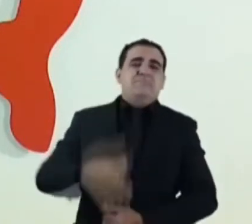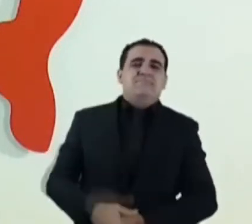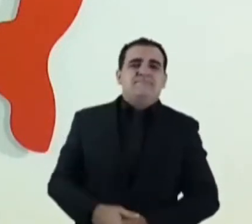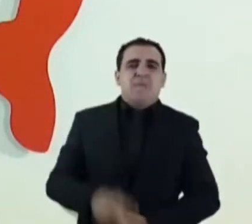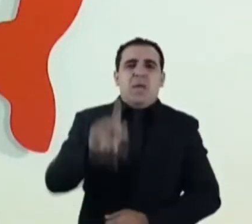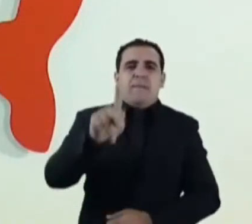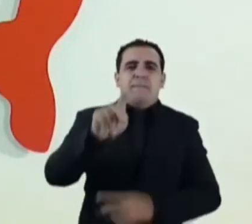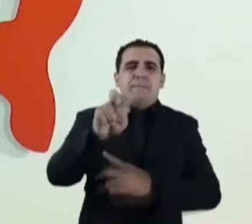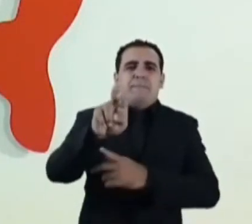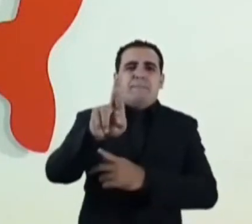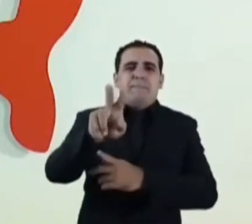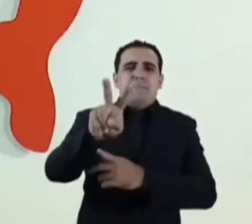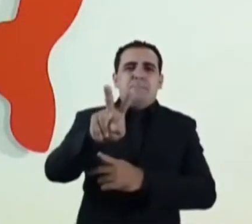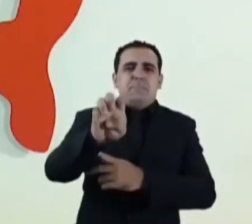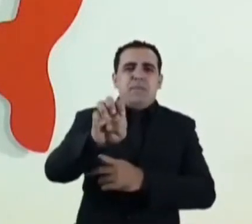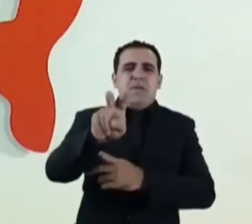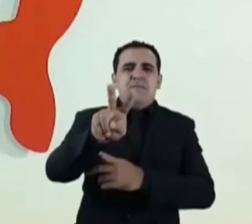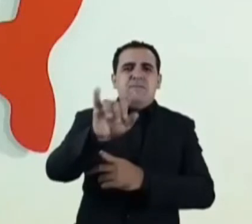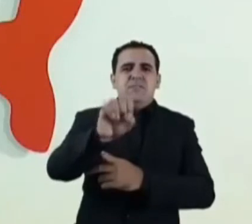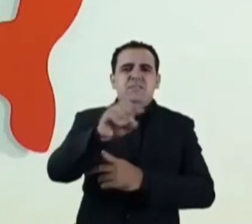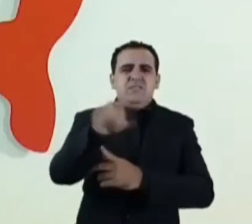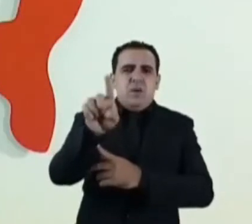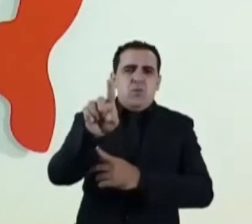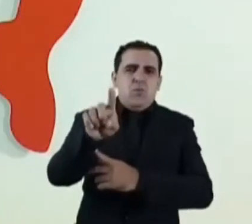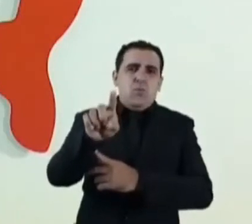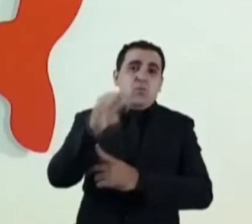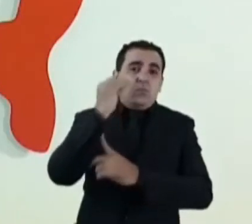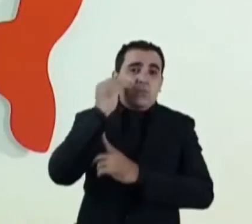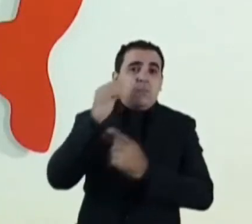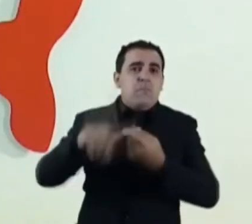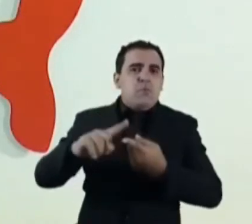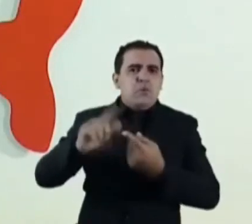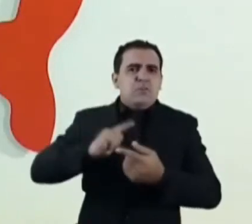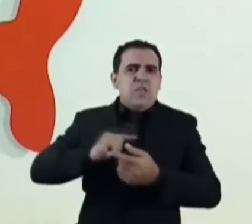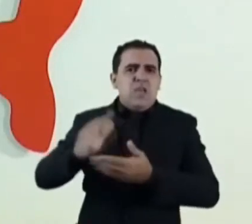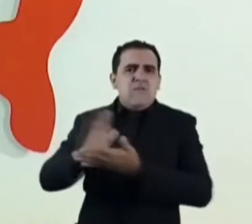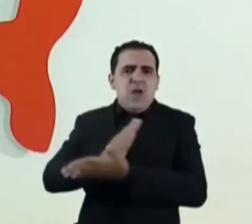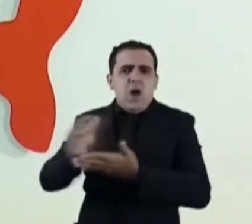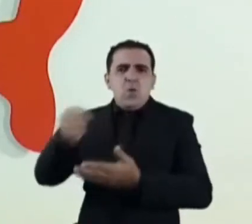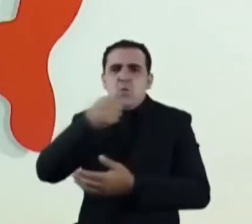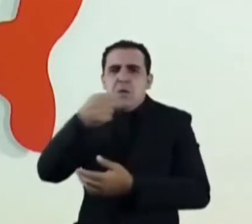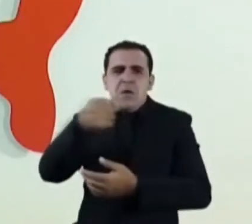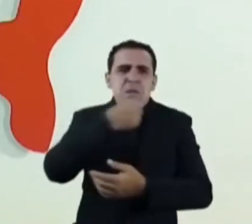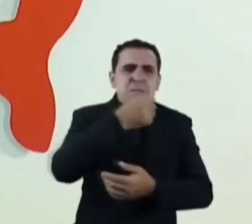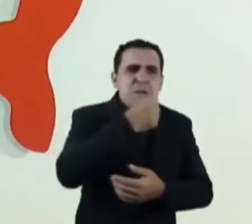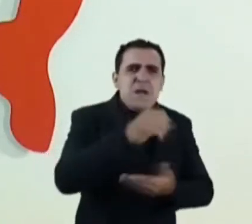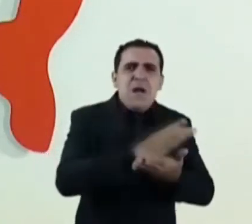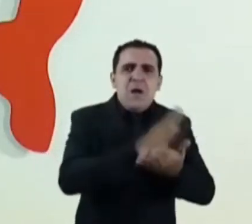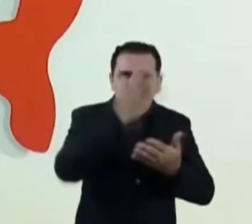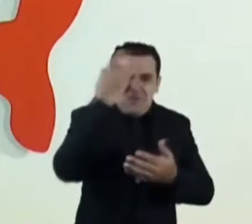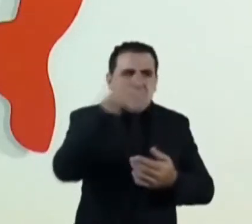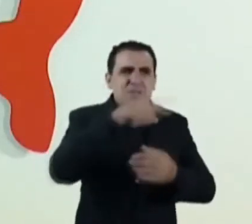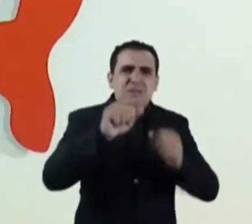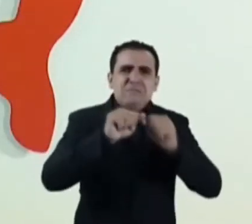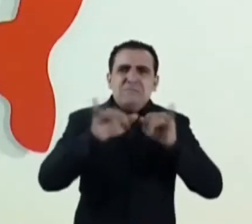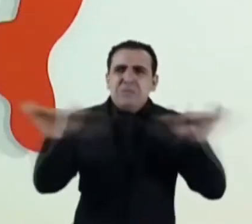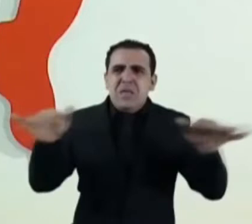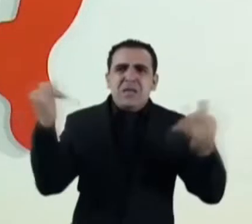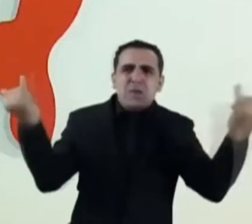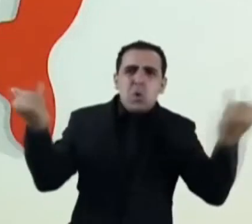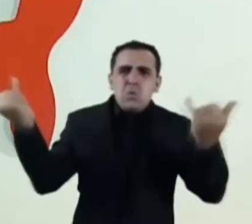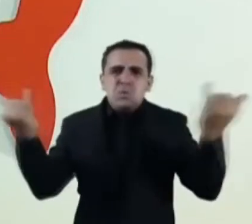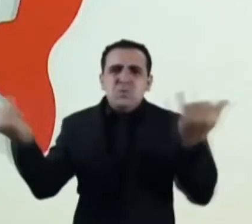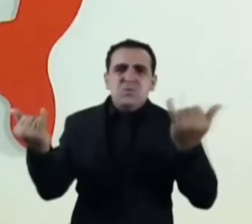Porque houve daqui da colar, na última entrevista, depois uma reverberação